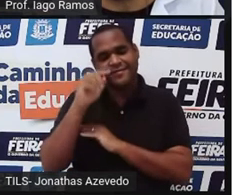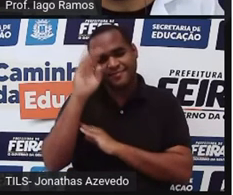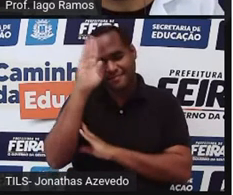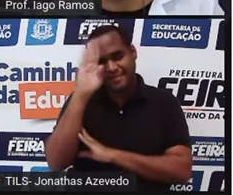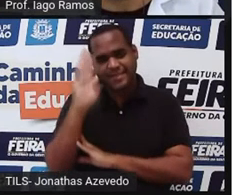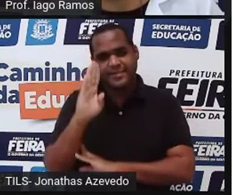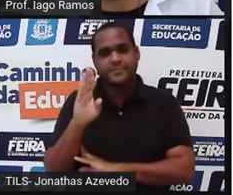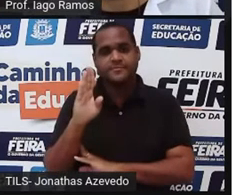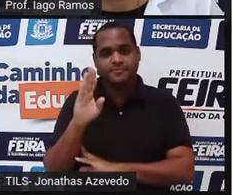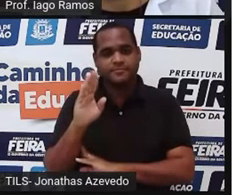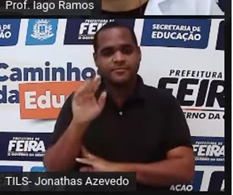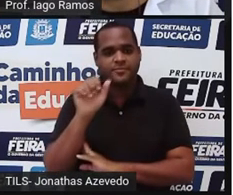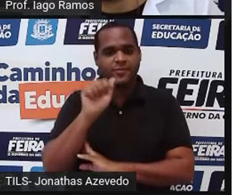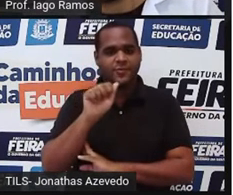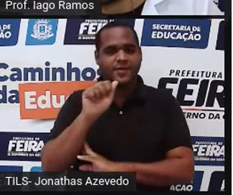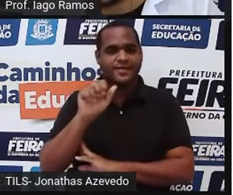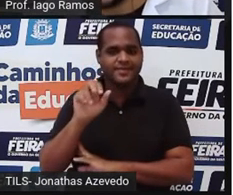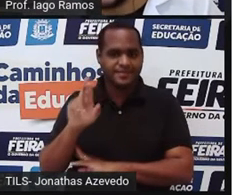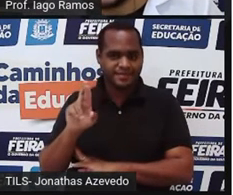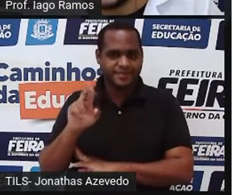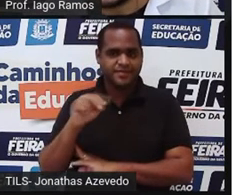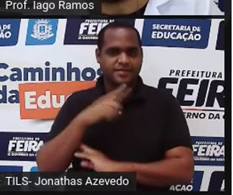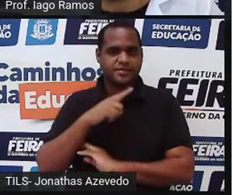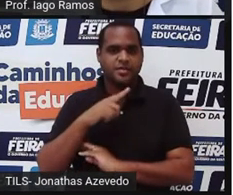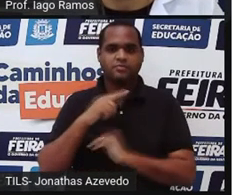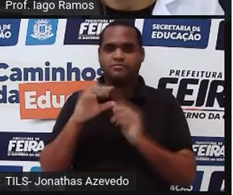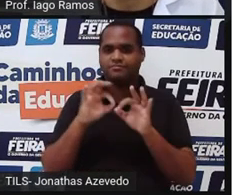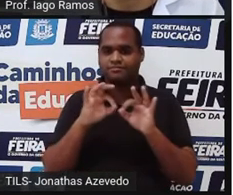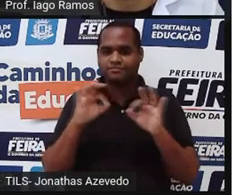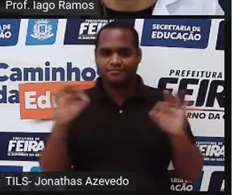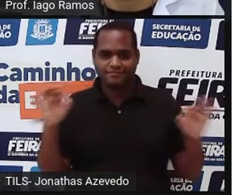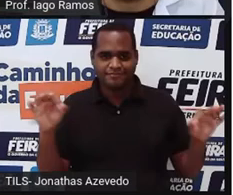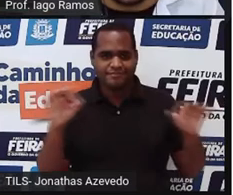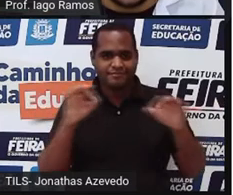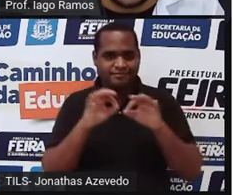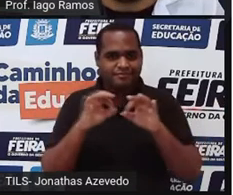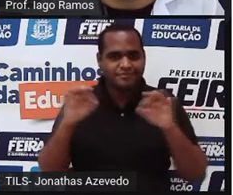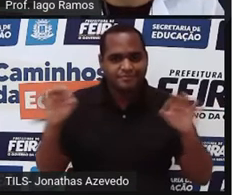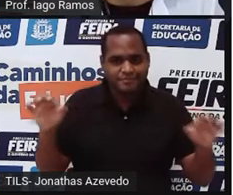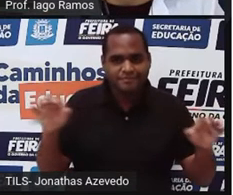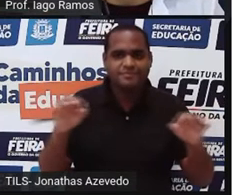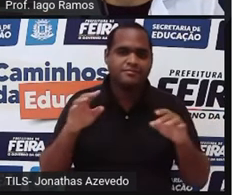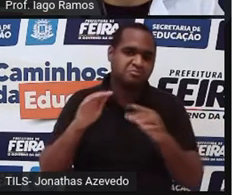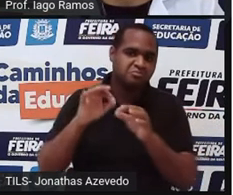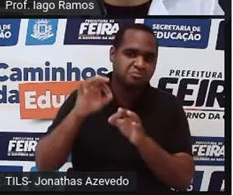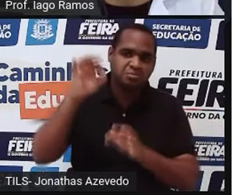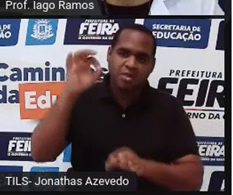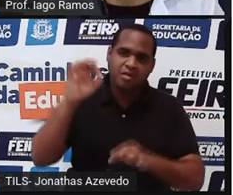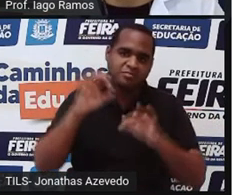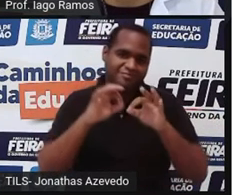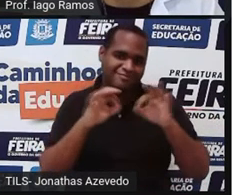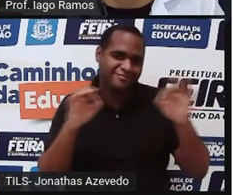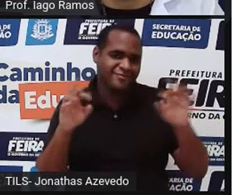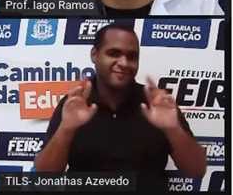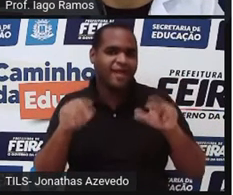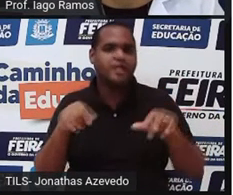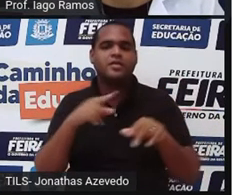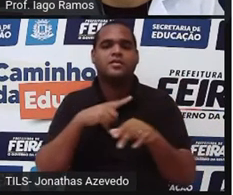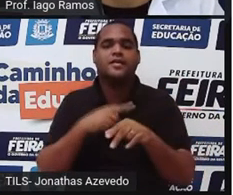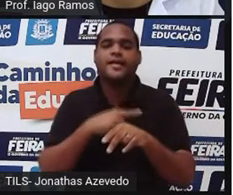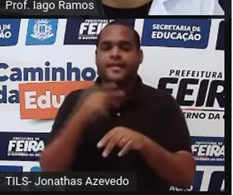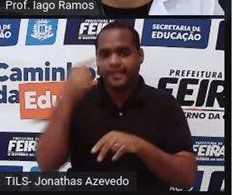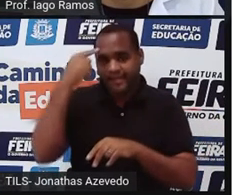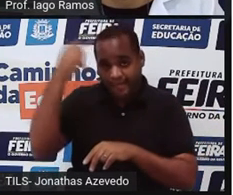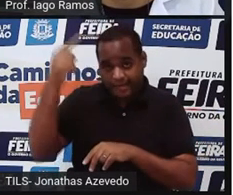No artigo que se refere às dimensões da bandeira, observa-se. Para os cálculos das dimensões,